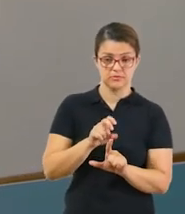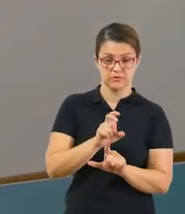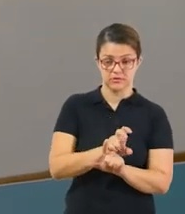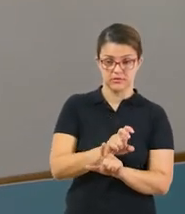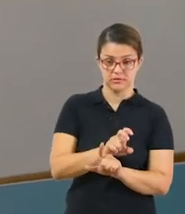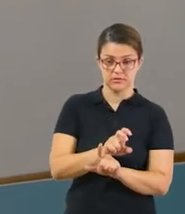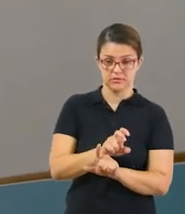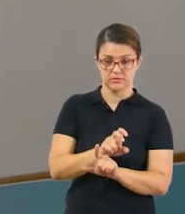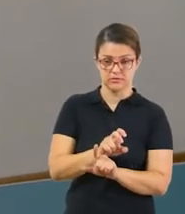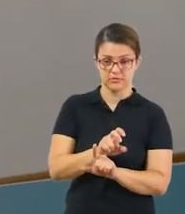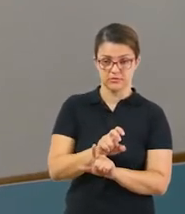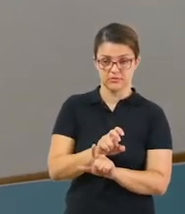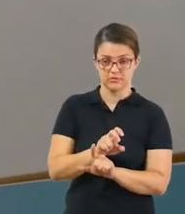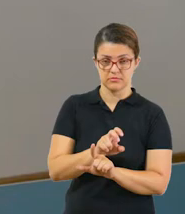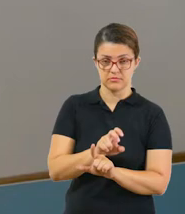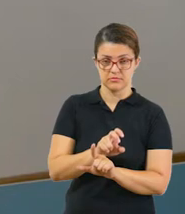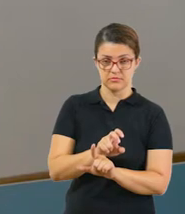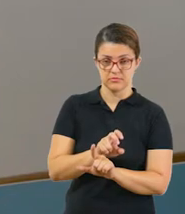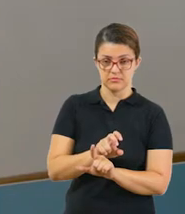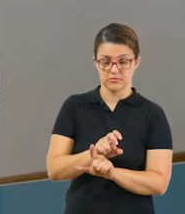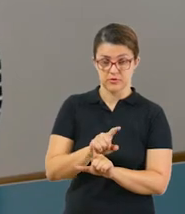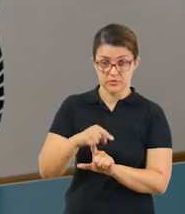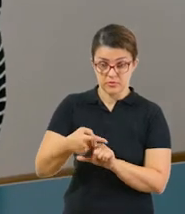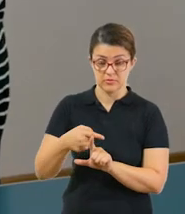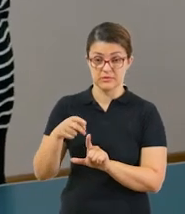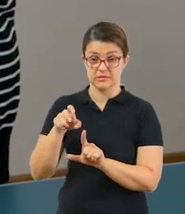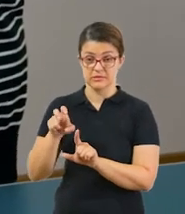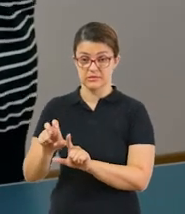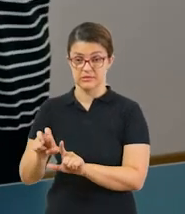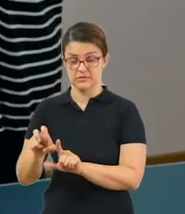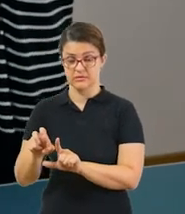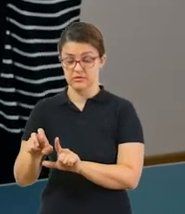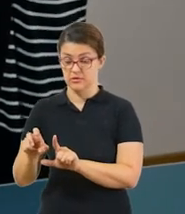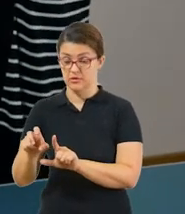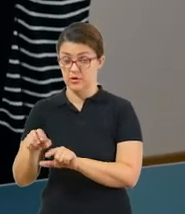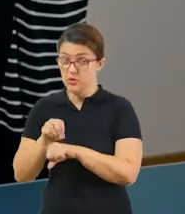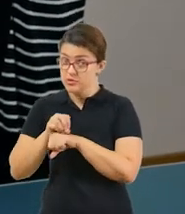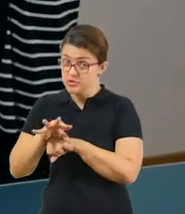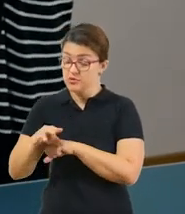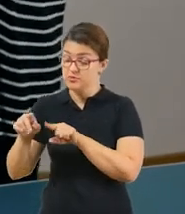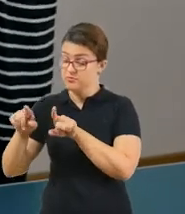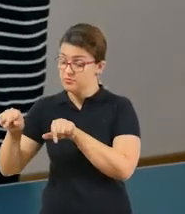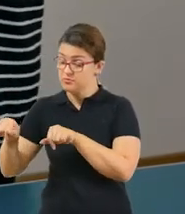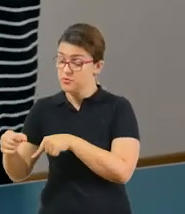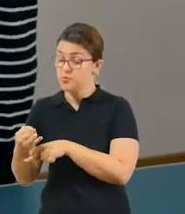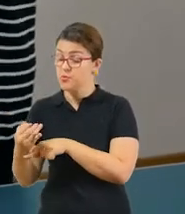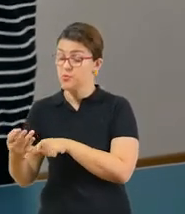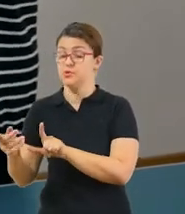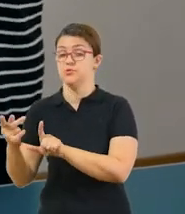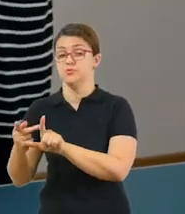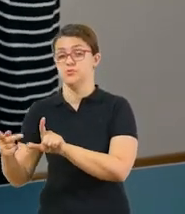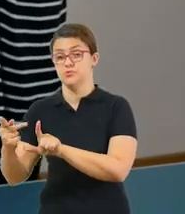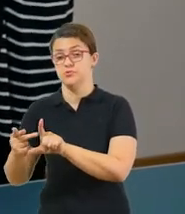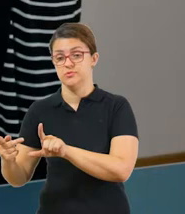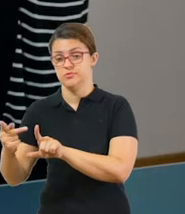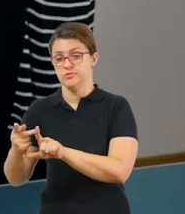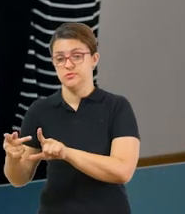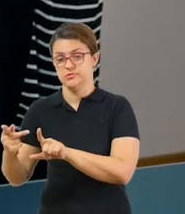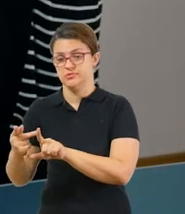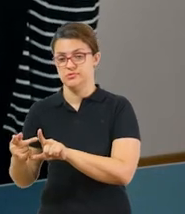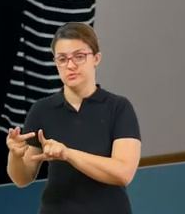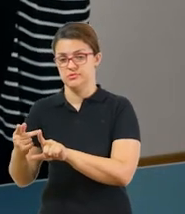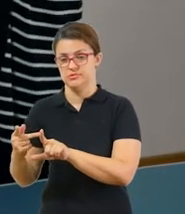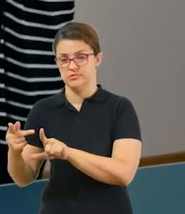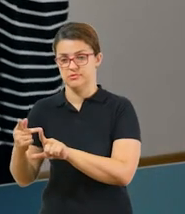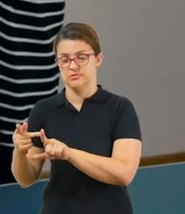um para seis, cinco. De seis para onze, cinco. E agora, com essa dica, você vai descobrir quantas carinhas vão